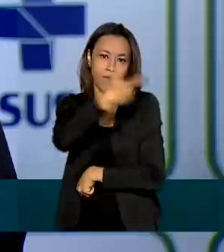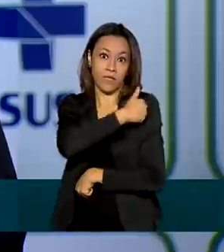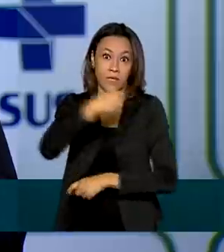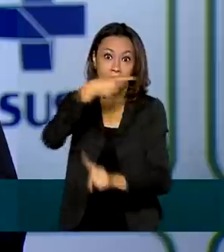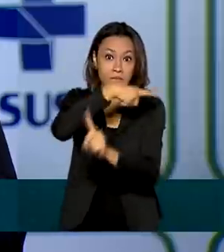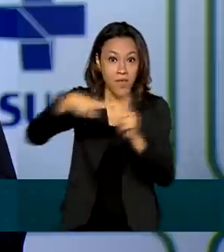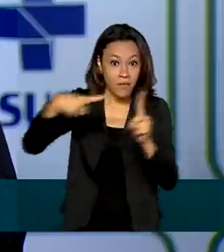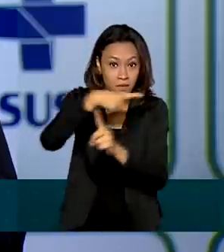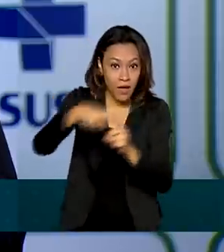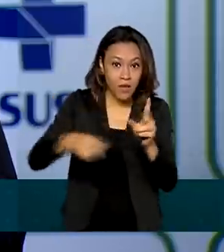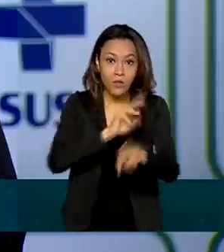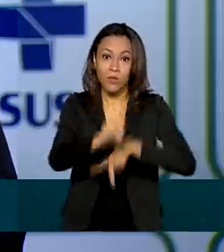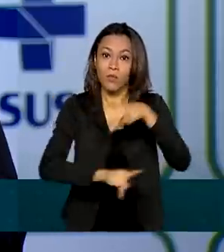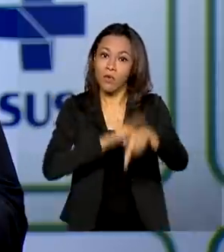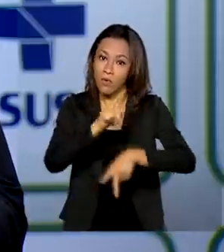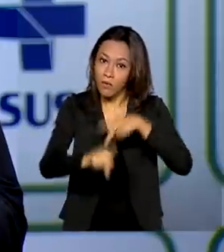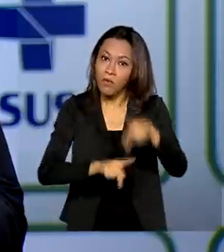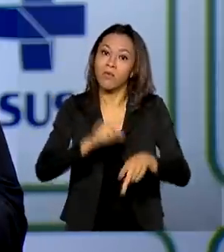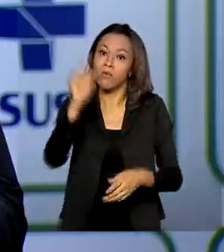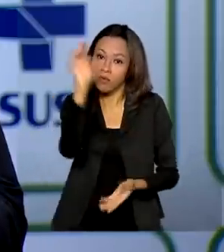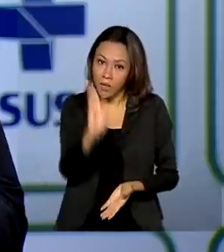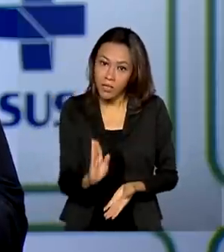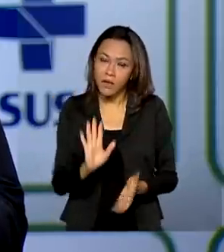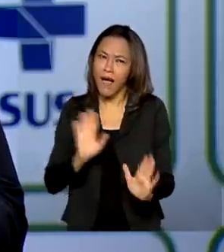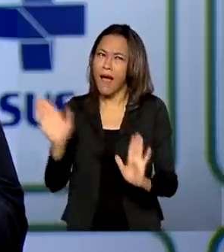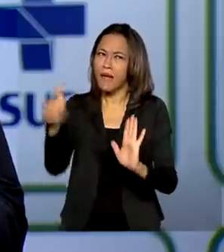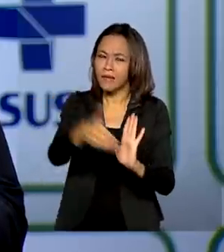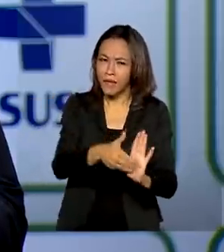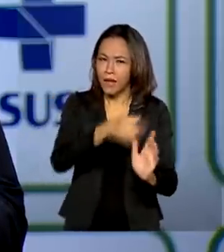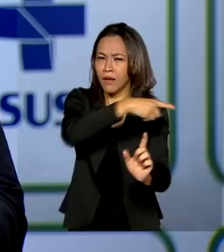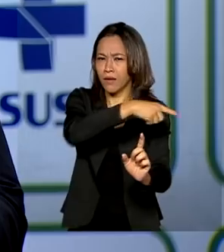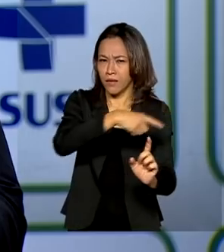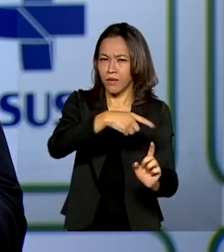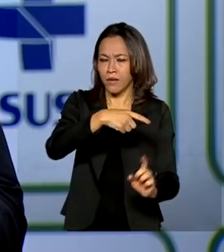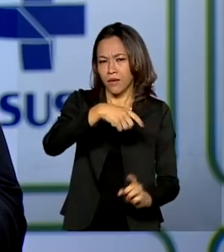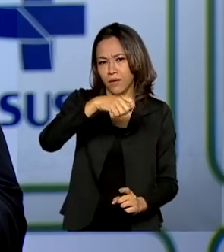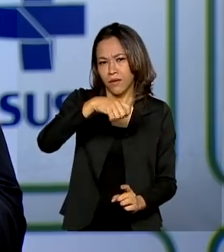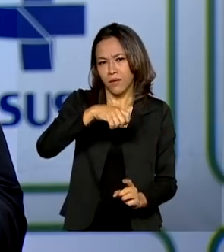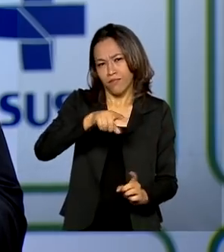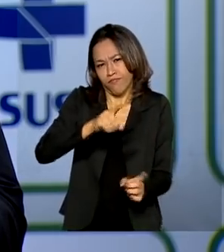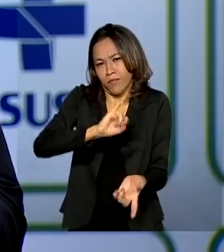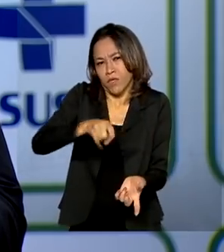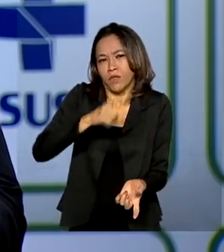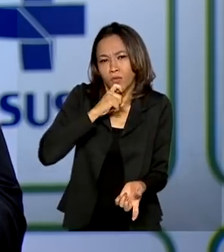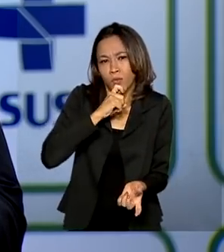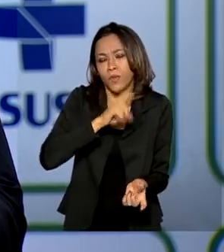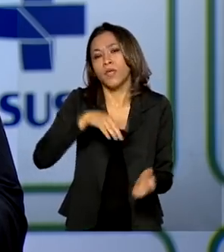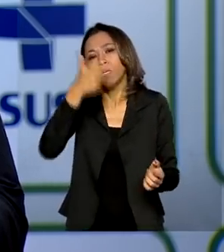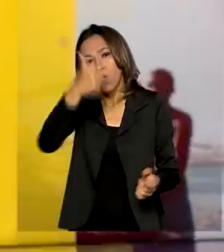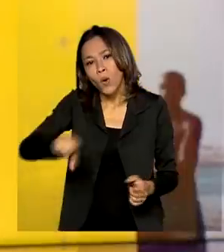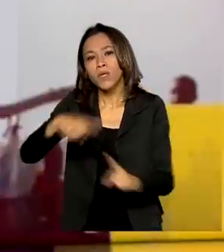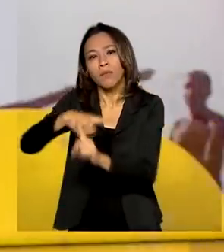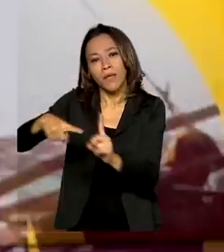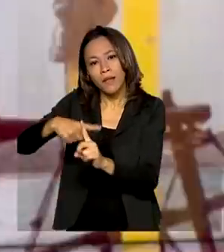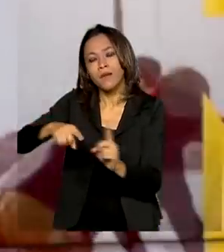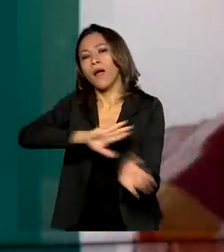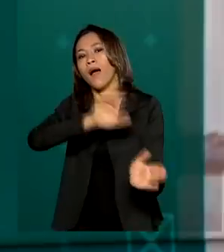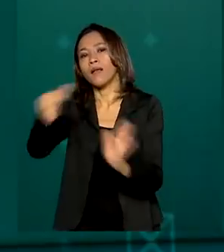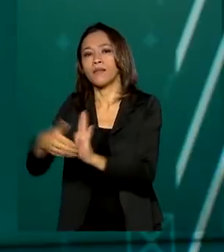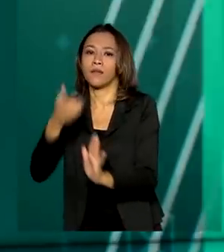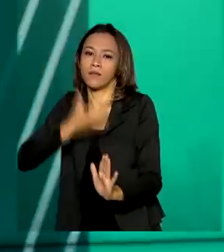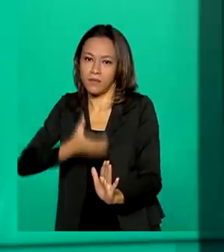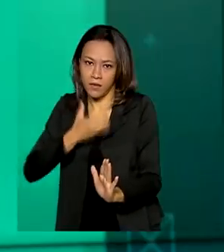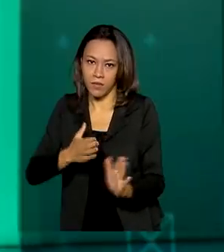metade da população vacinável do país até a metade do ano e a outra metade até o final do ano. O